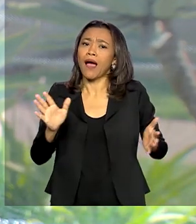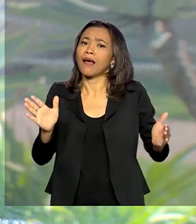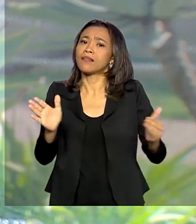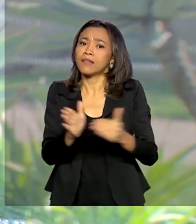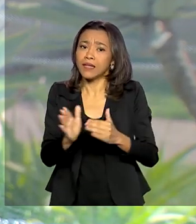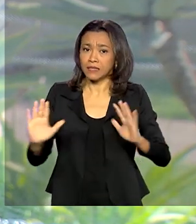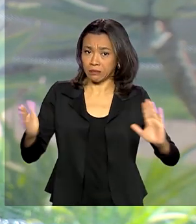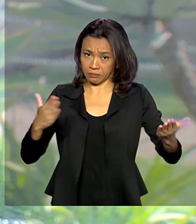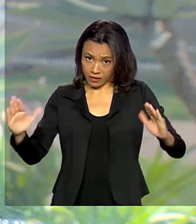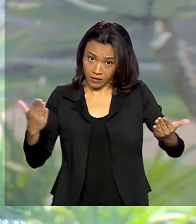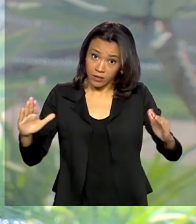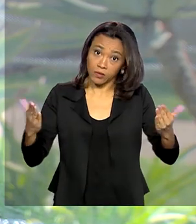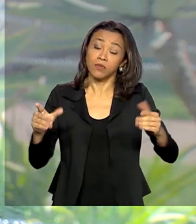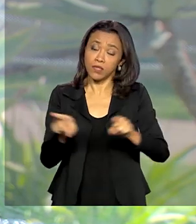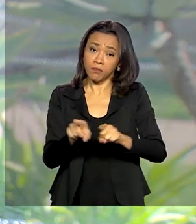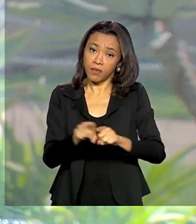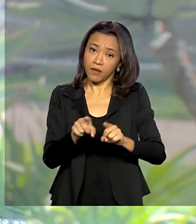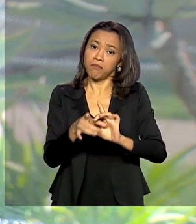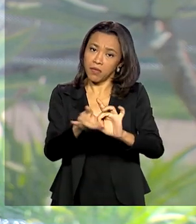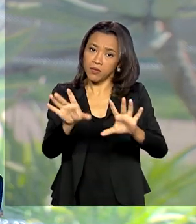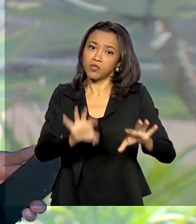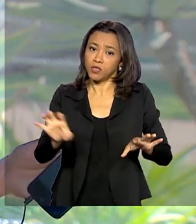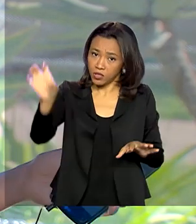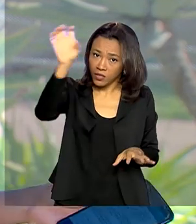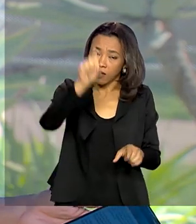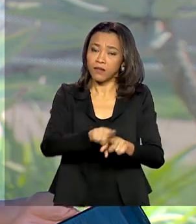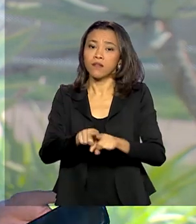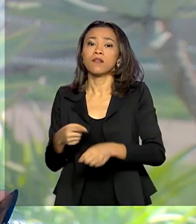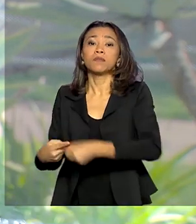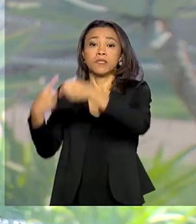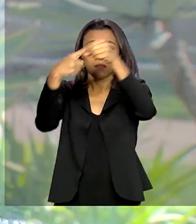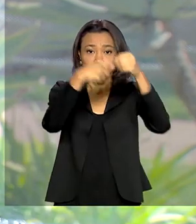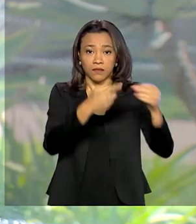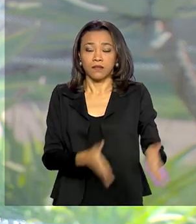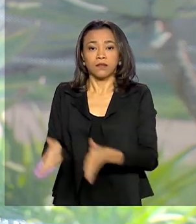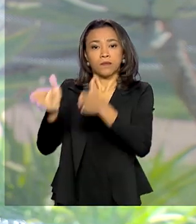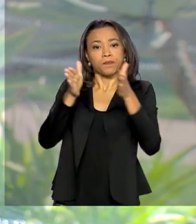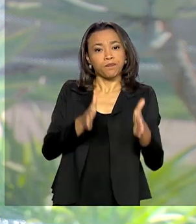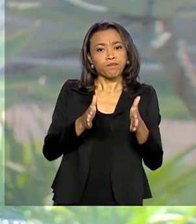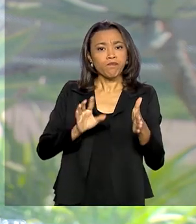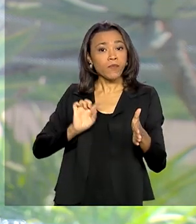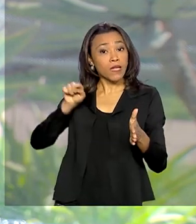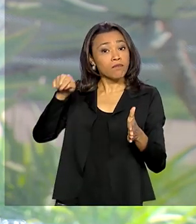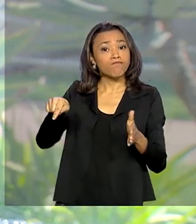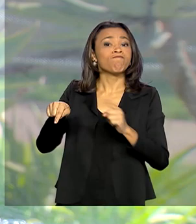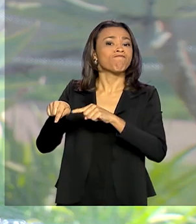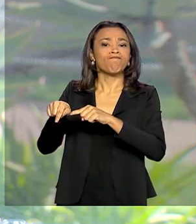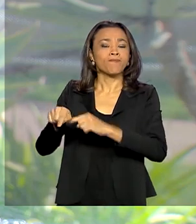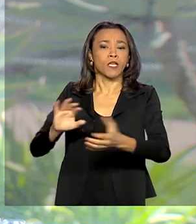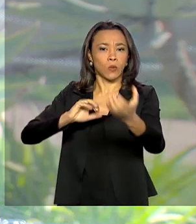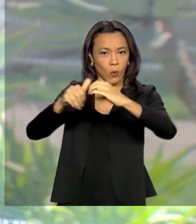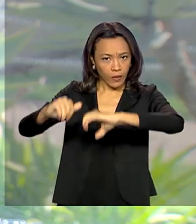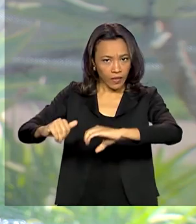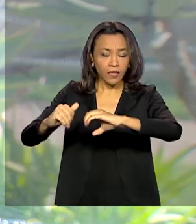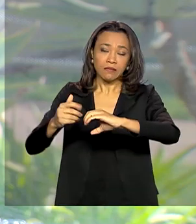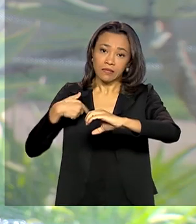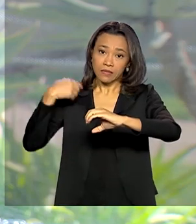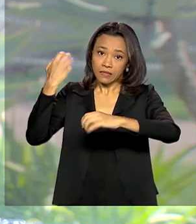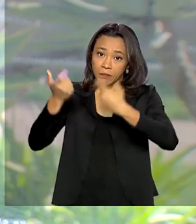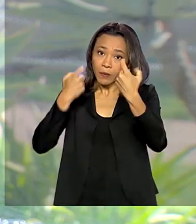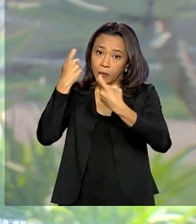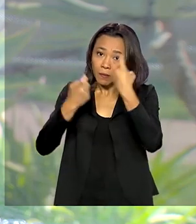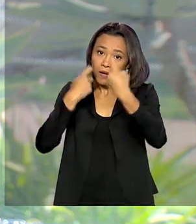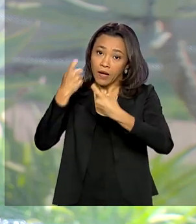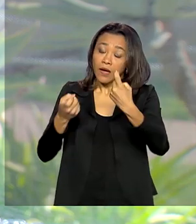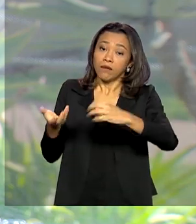estados e municípios que tenham decretada essa urgência. No Congresso, o Senado também está preocupado com esse momento e antecipou pra hoje